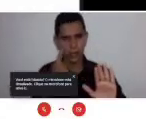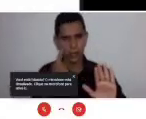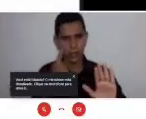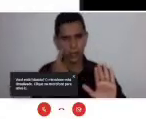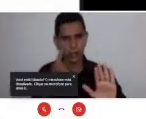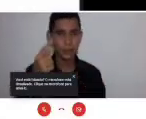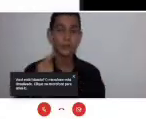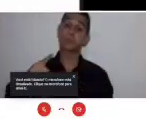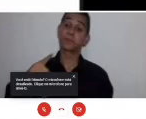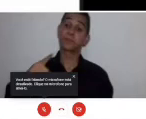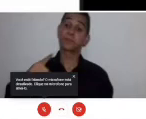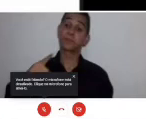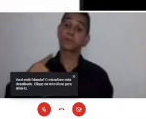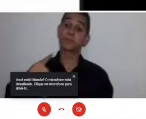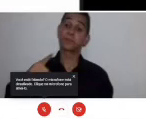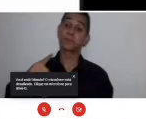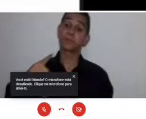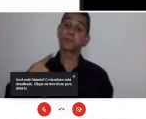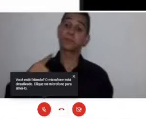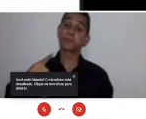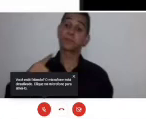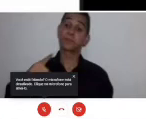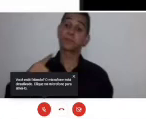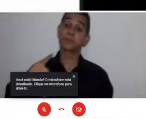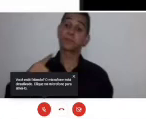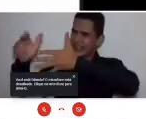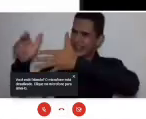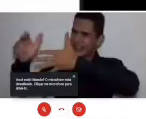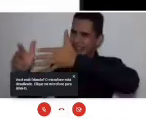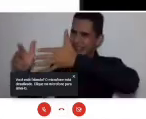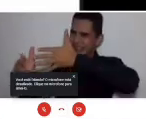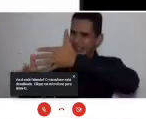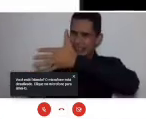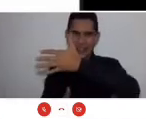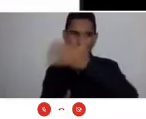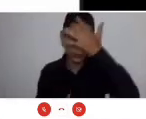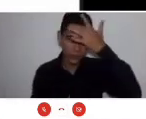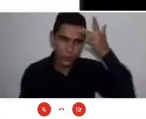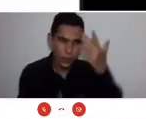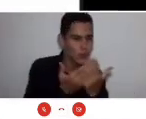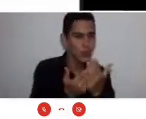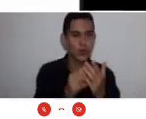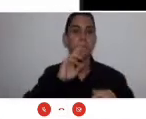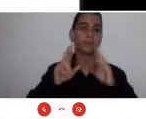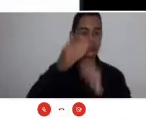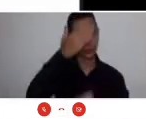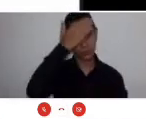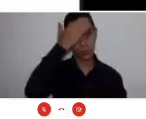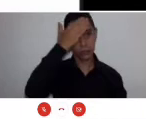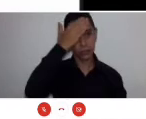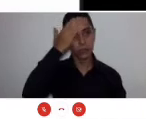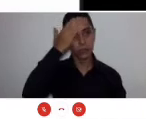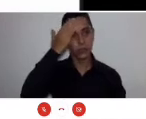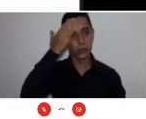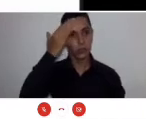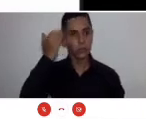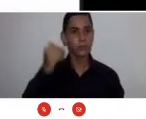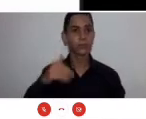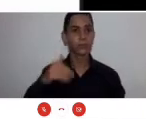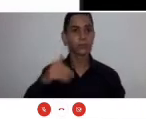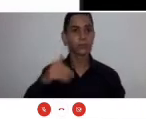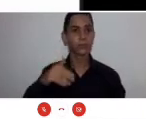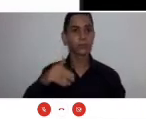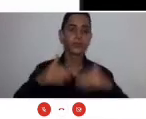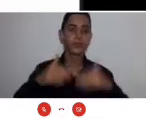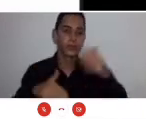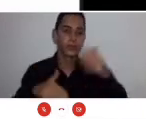existem inúmeras respostas fisiológicas. E algumas delas são bastante eficientes, como o aumento da liberação de oxigênio para os tecidos. Então, tem